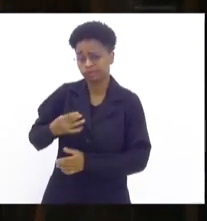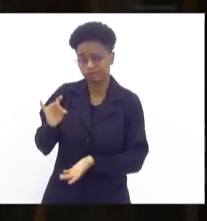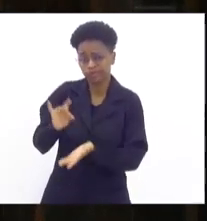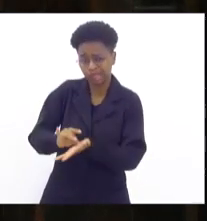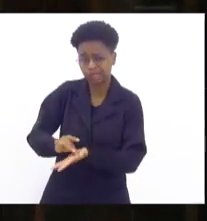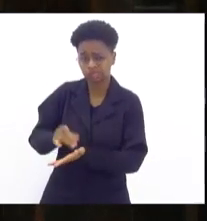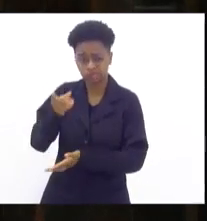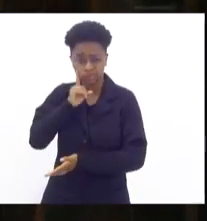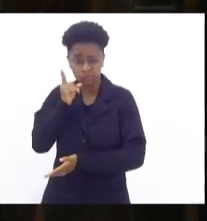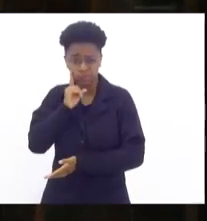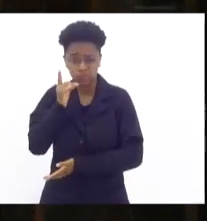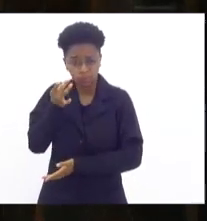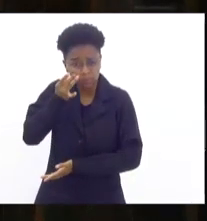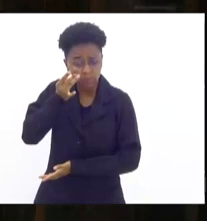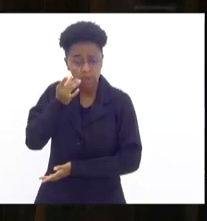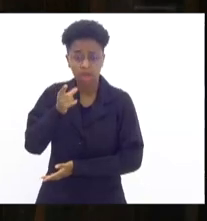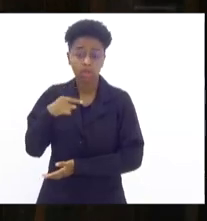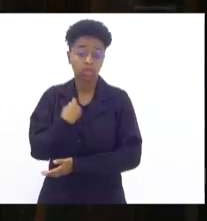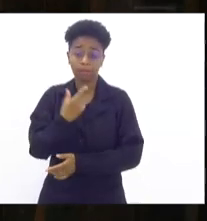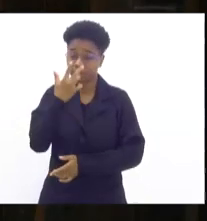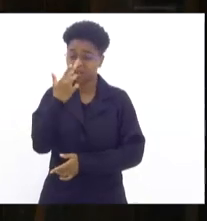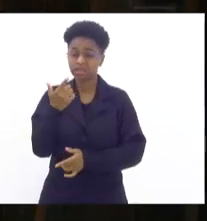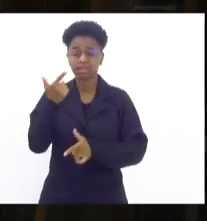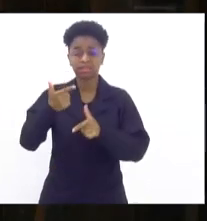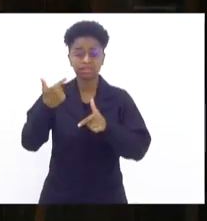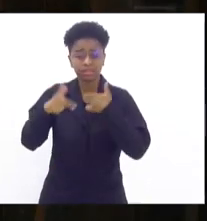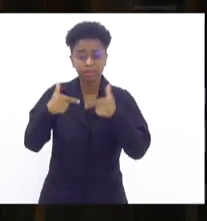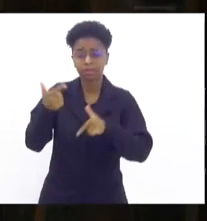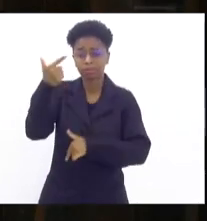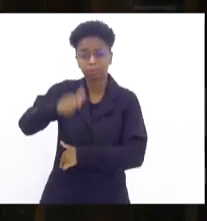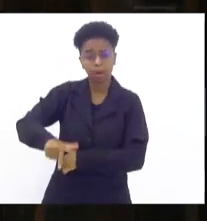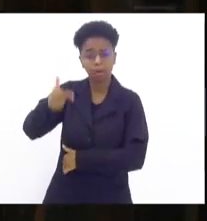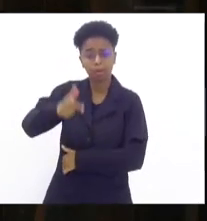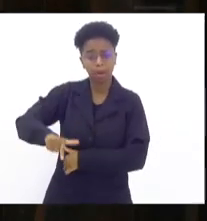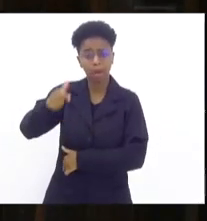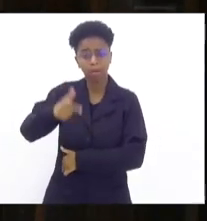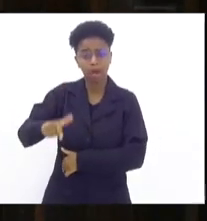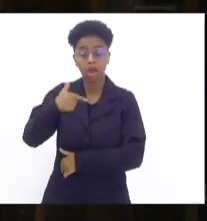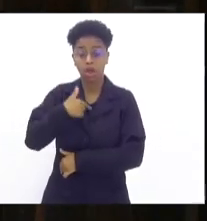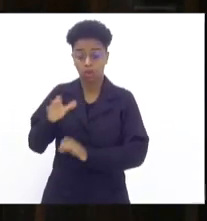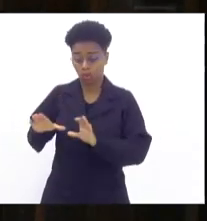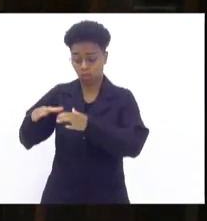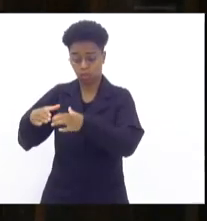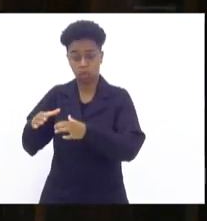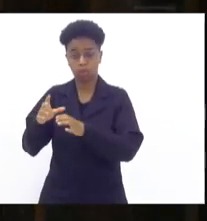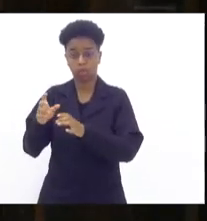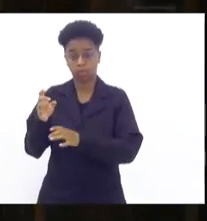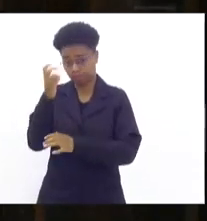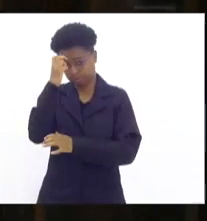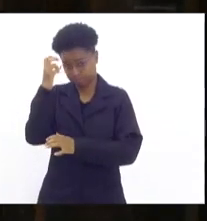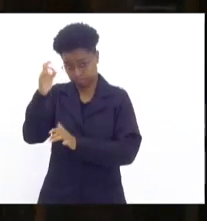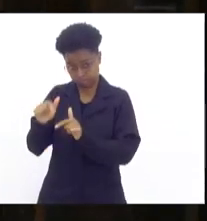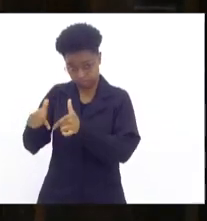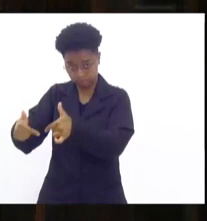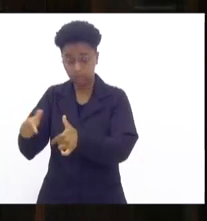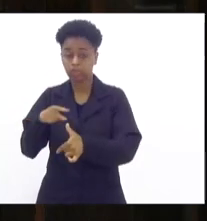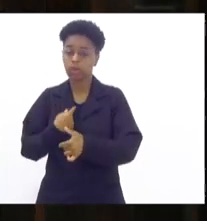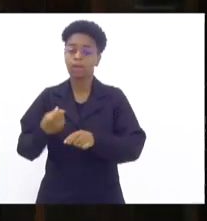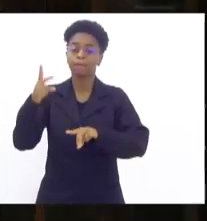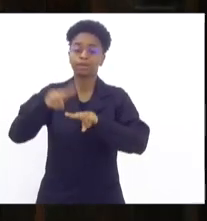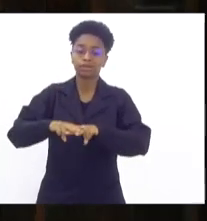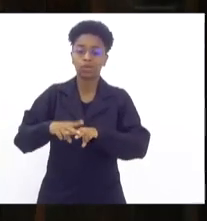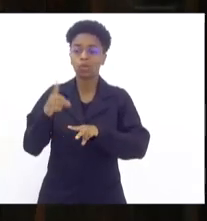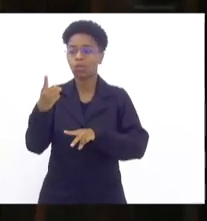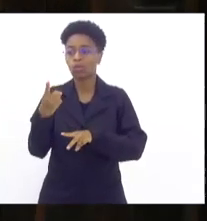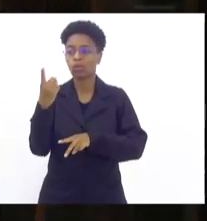até o policial que está vivendo na ponta, ele está fazendo o retrabalho. Eu que vim da inteligência, o doutor Fernando também sabe disso, a gente está prendendo o mesmo elemento uma,